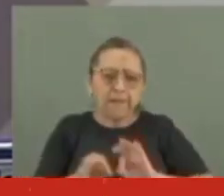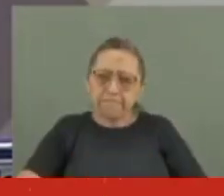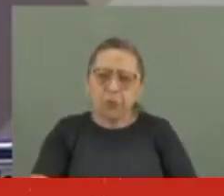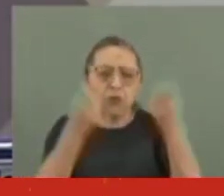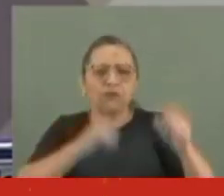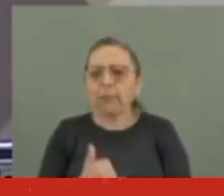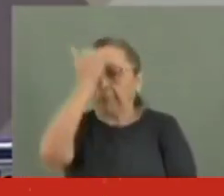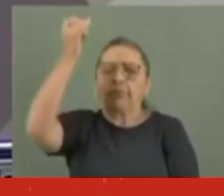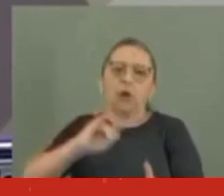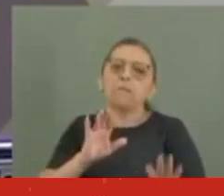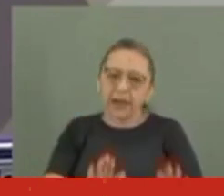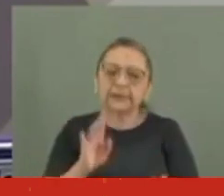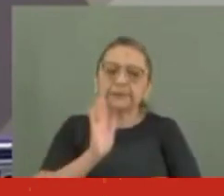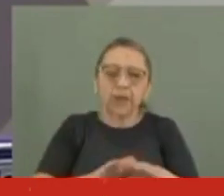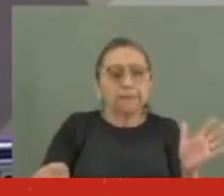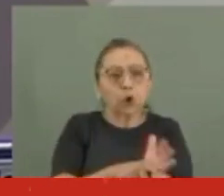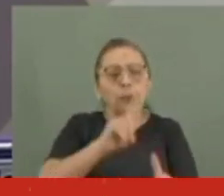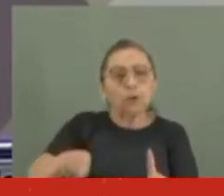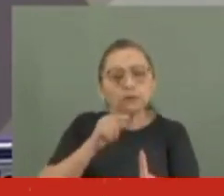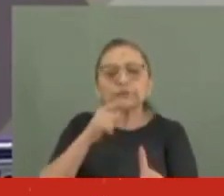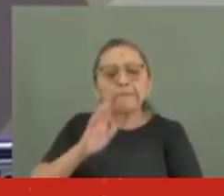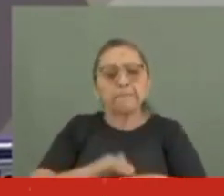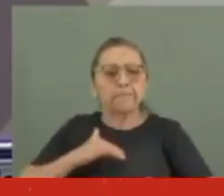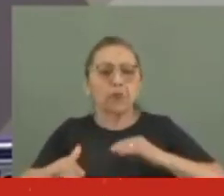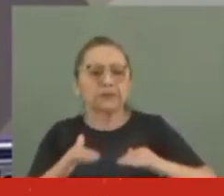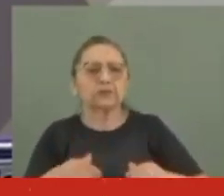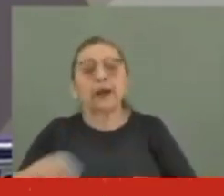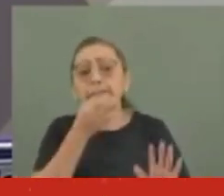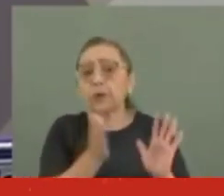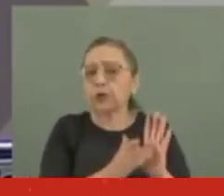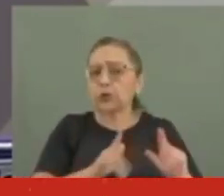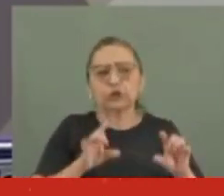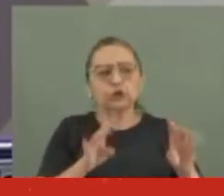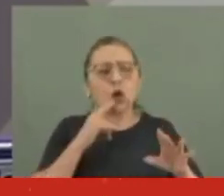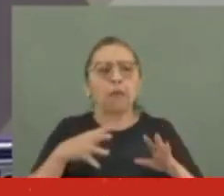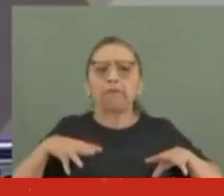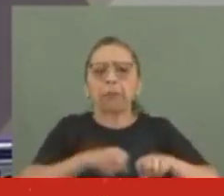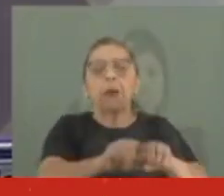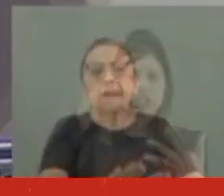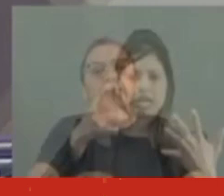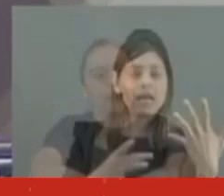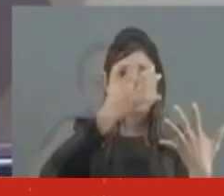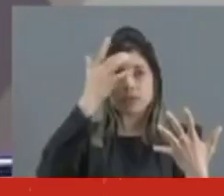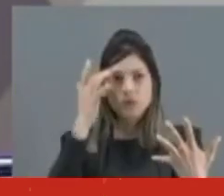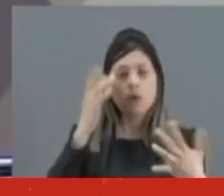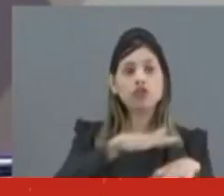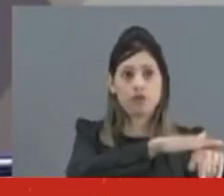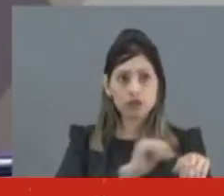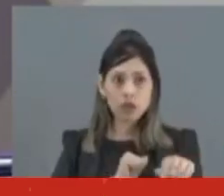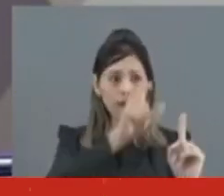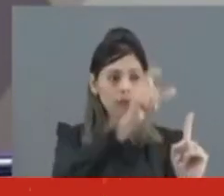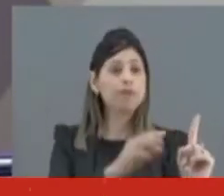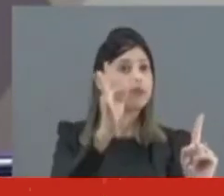um acidente de percurso, mas o próprio objeto da mobilização. A proposta não era apenas ocupar, mas depredar. O primeiro a ser